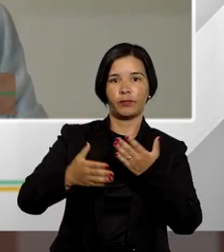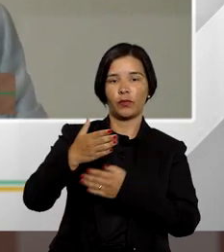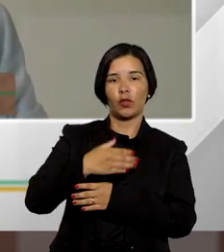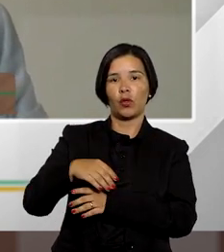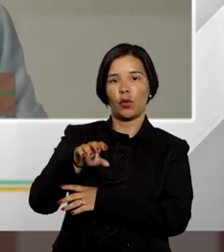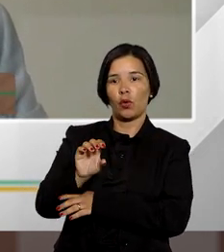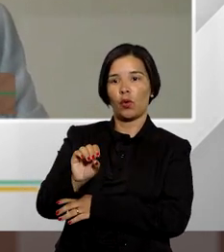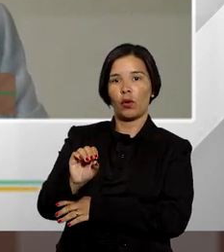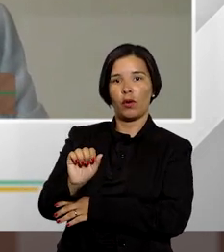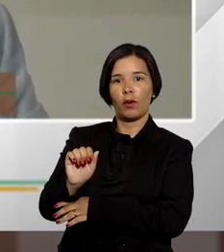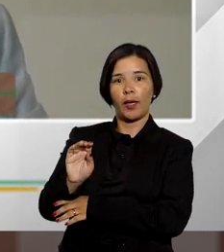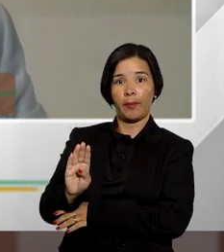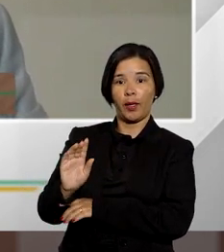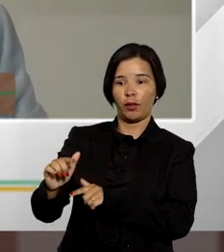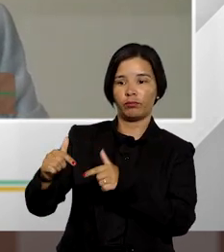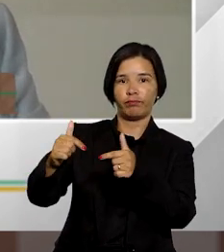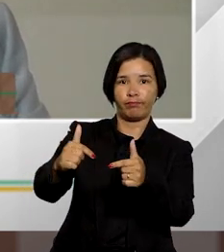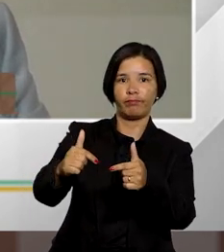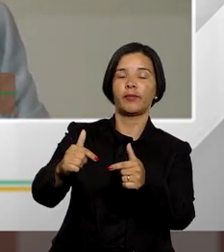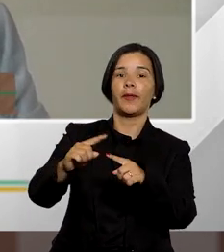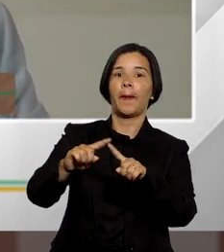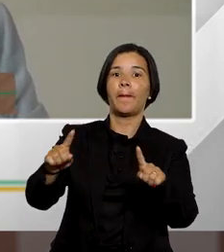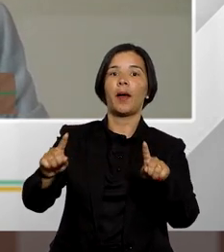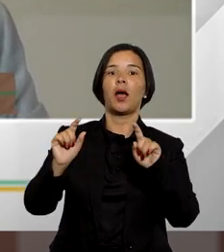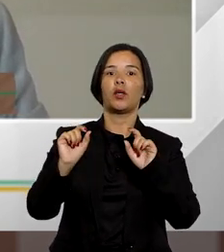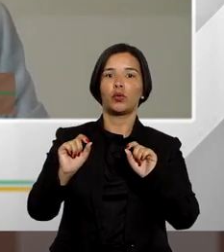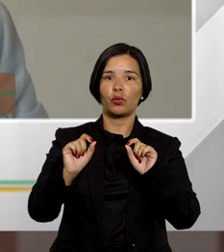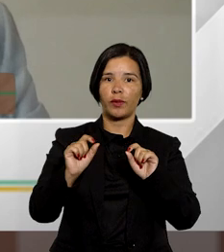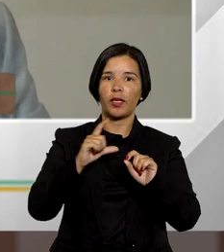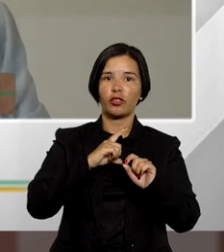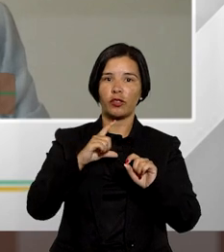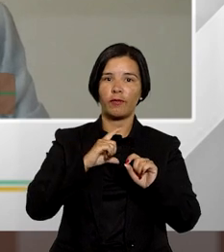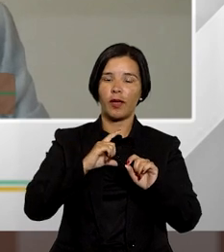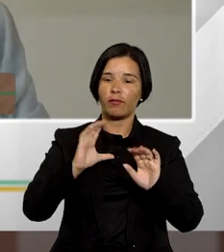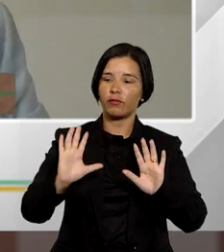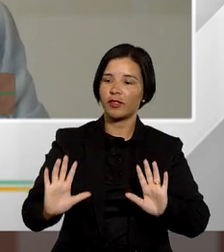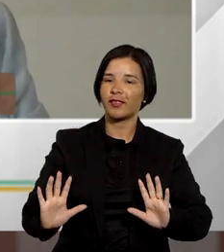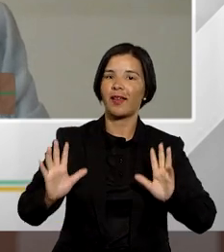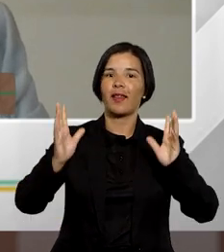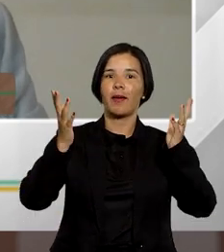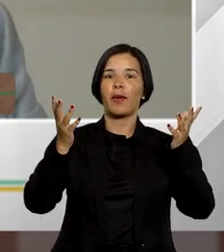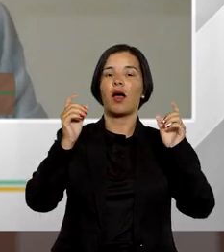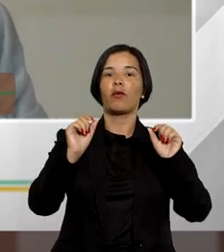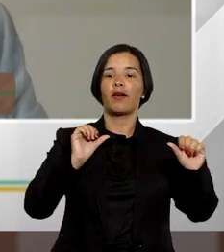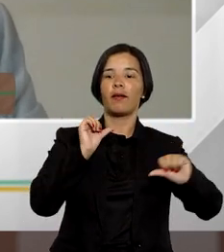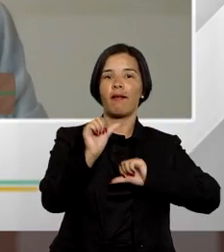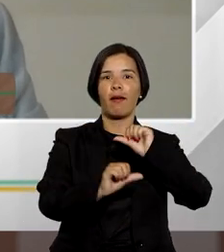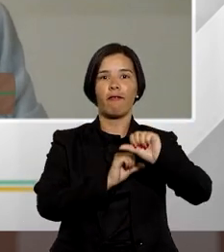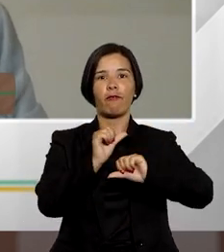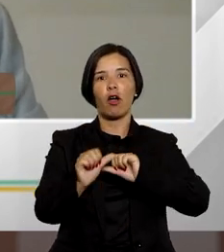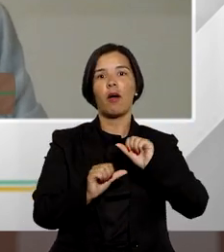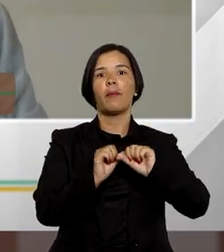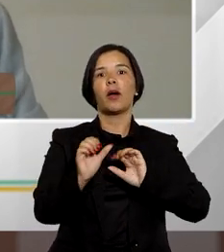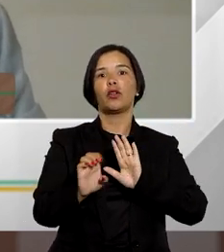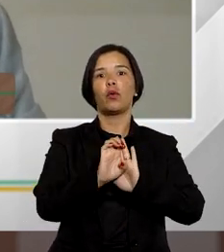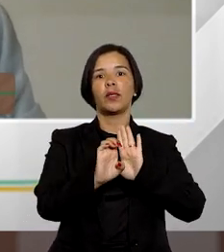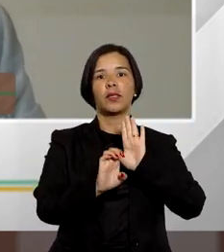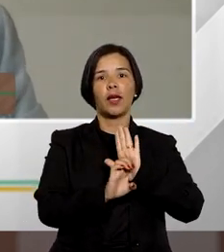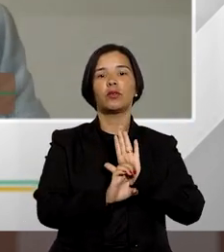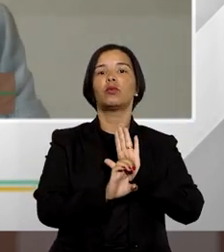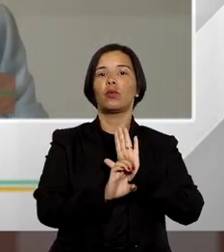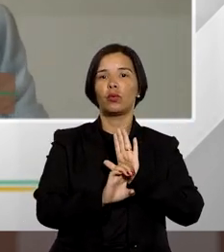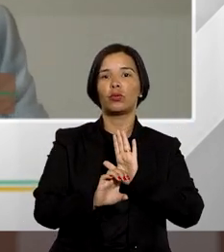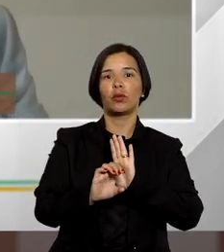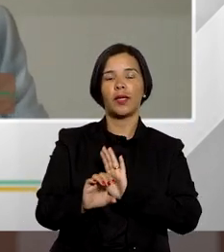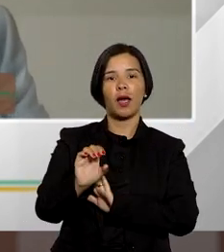advocacia dativa mas precisamos também celebrar a reforma do Estatuto da Ordem